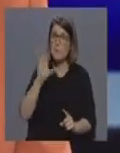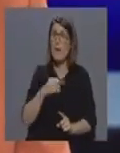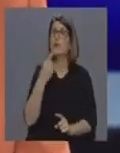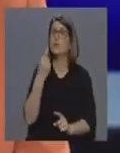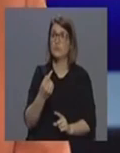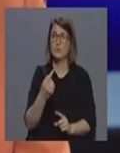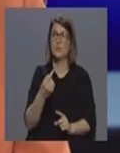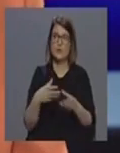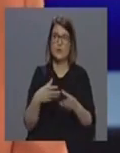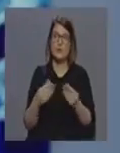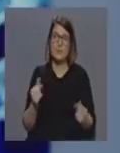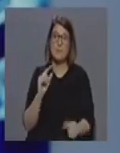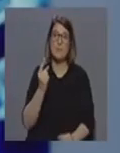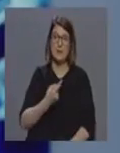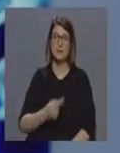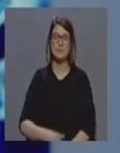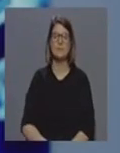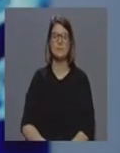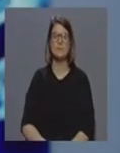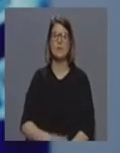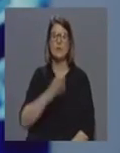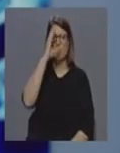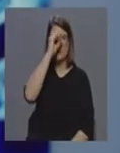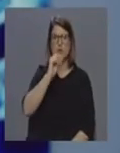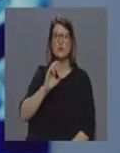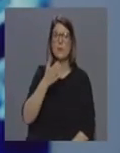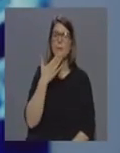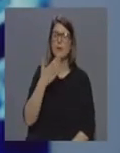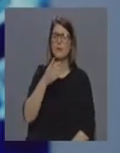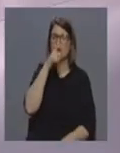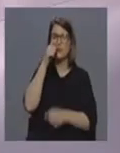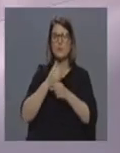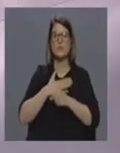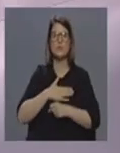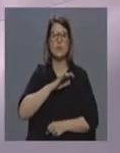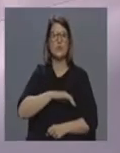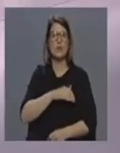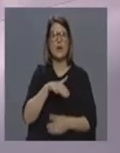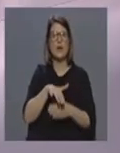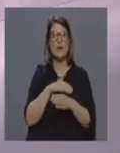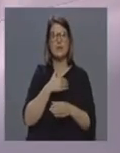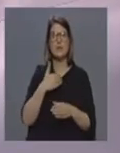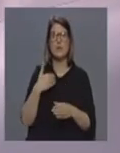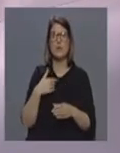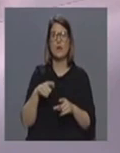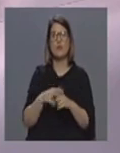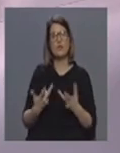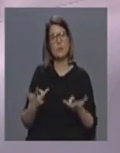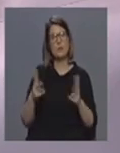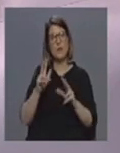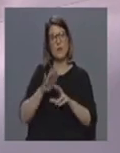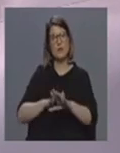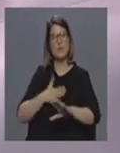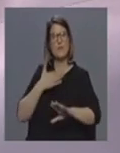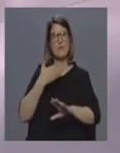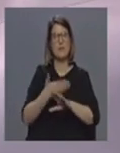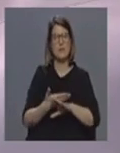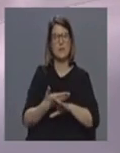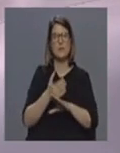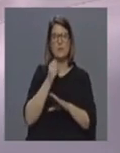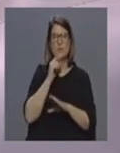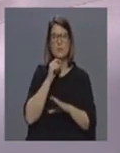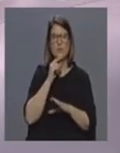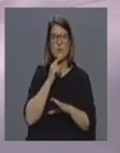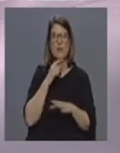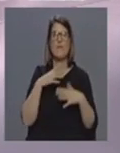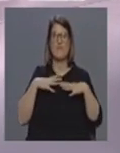ter que resolver. O Governo Regional solicitou precisamente aos profissionais de saúde o reforço da sua disponibilidade e, se possível, o adiamento